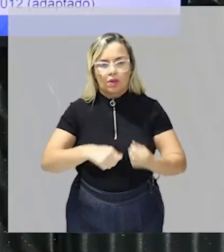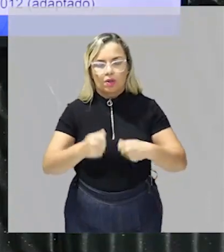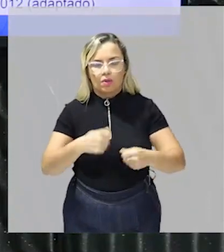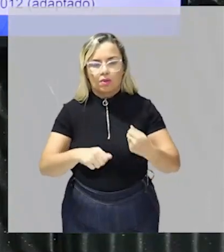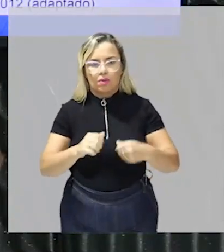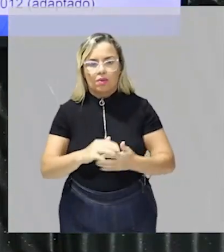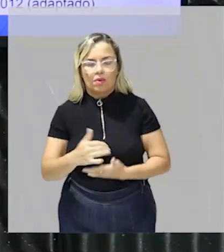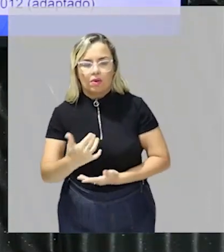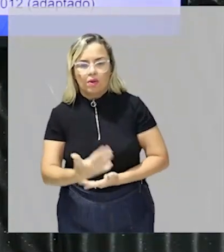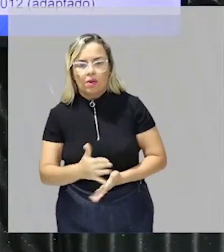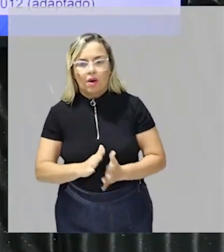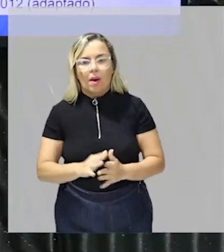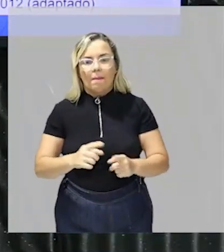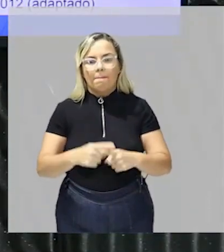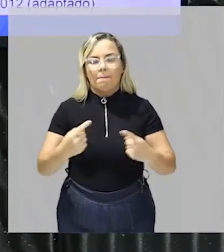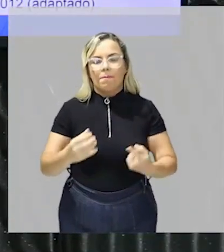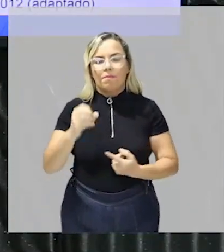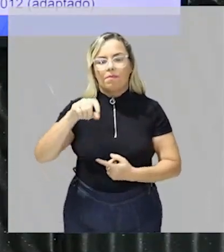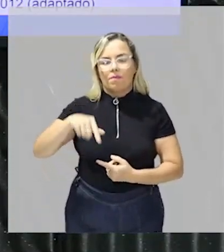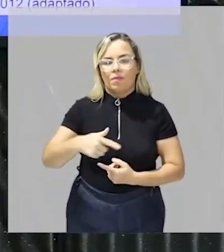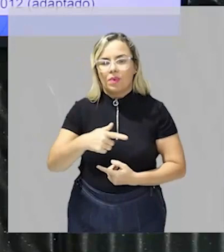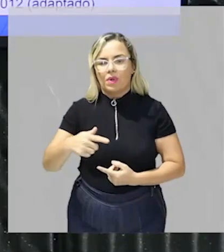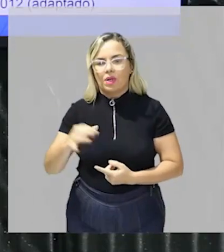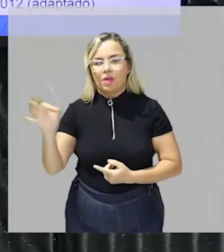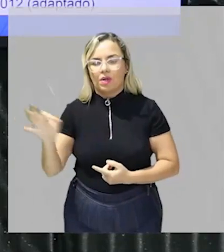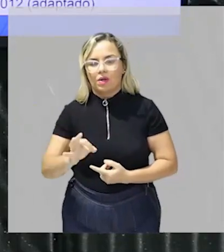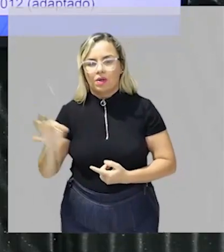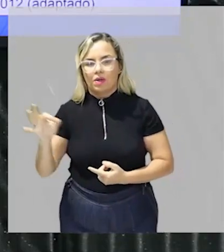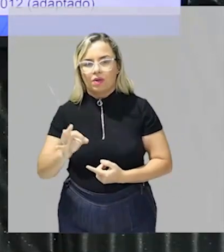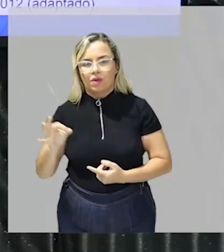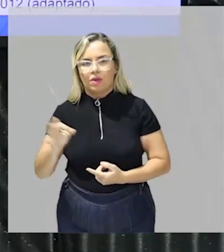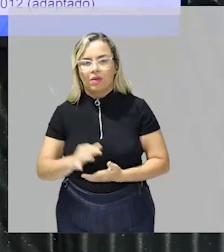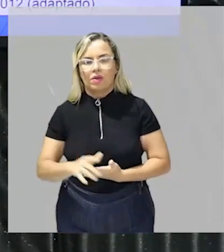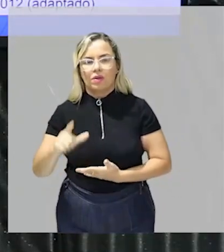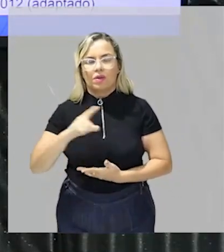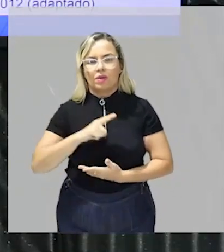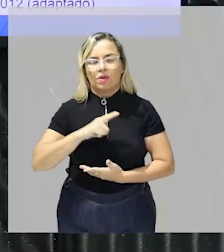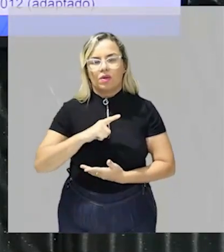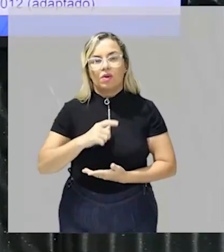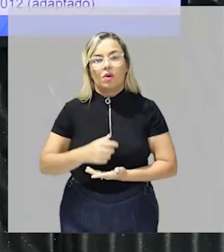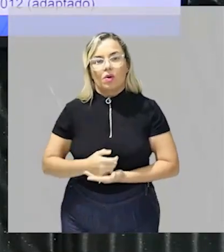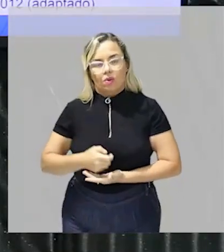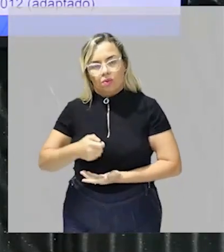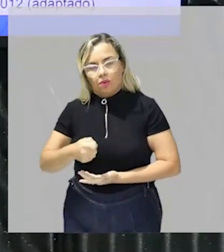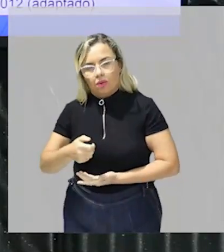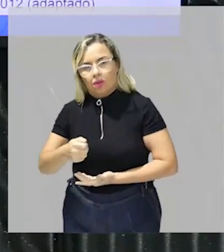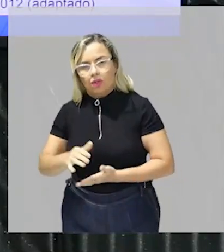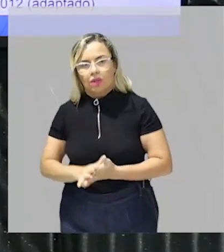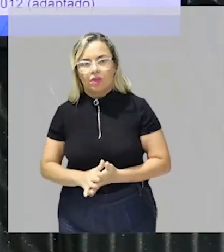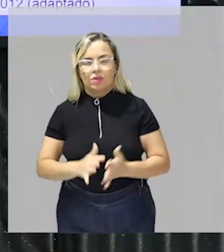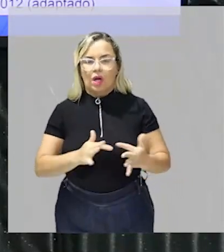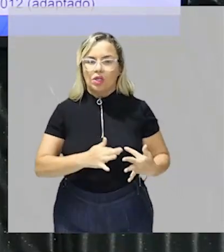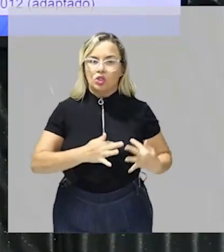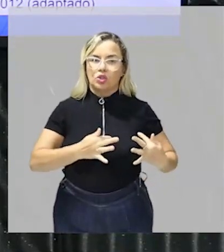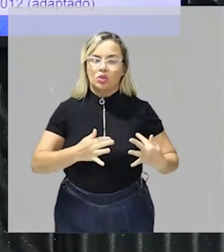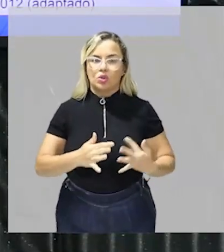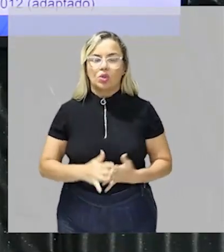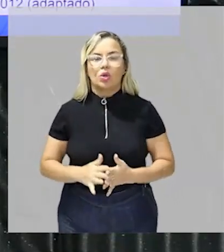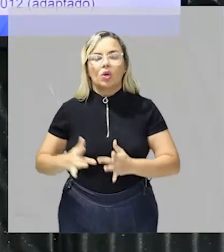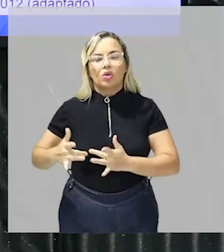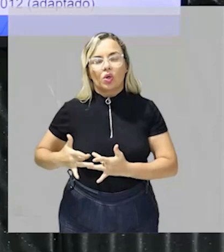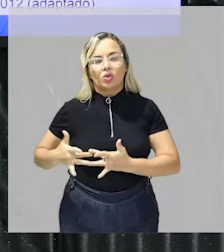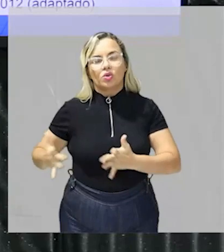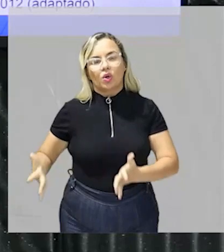,7% ou deixa um centavo alguma coisa tem um custo só que aí entra a questão da solidariedade tá